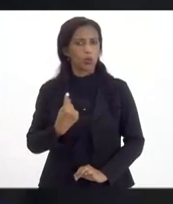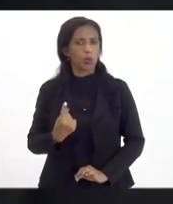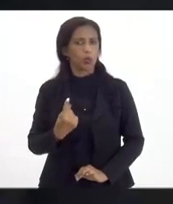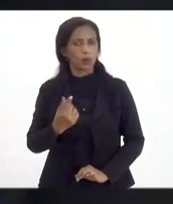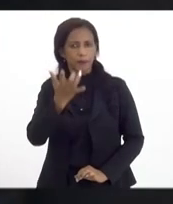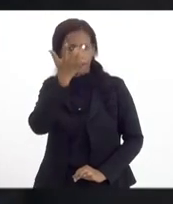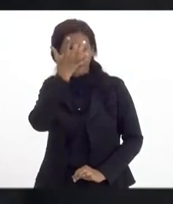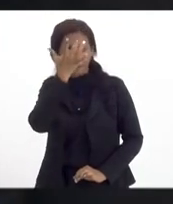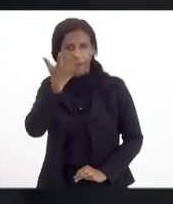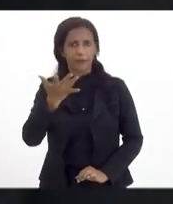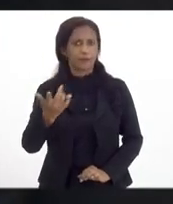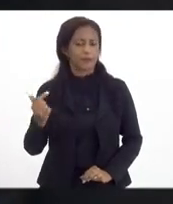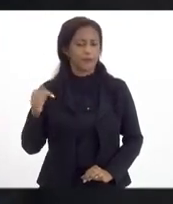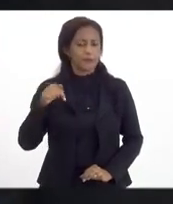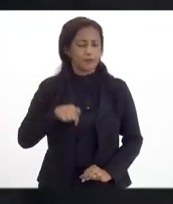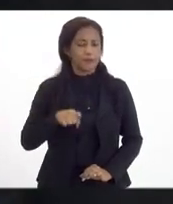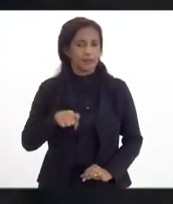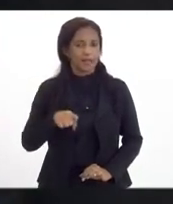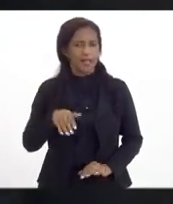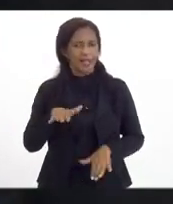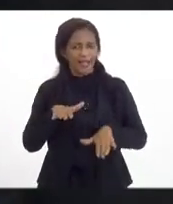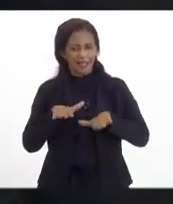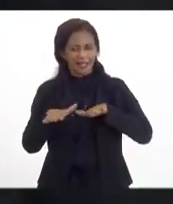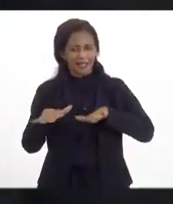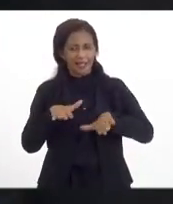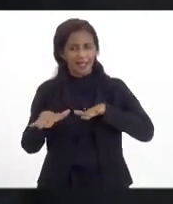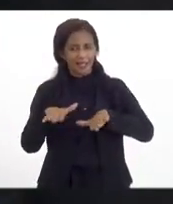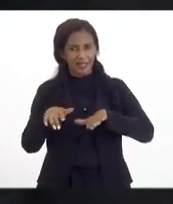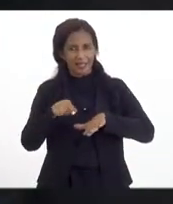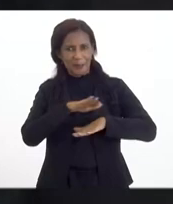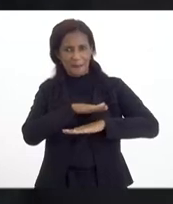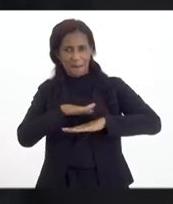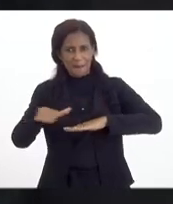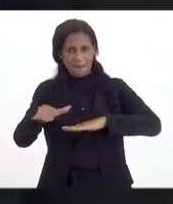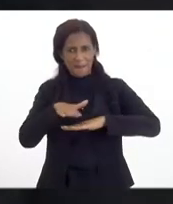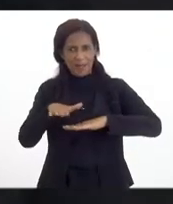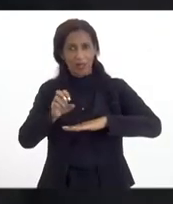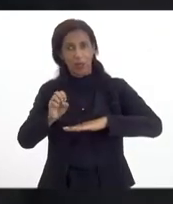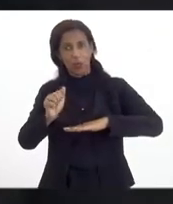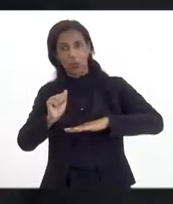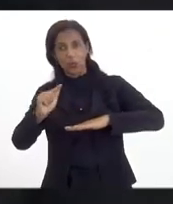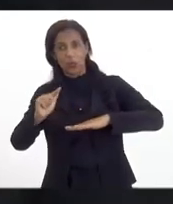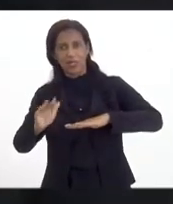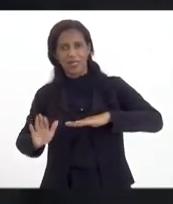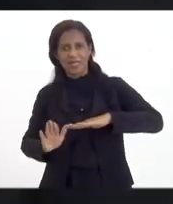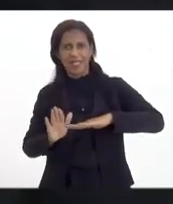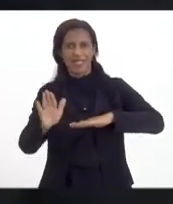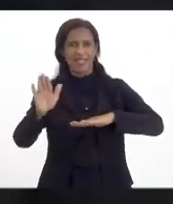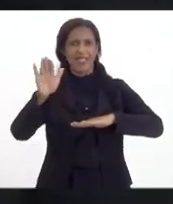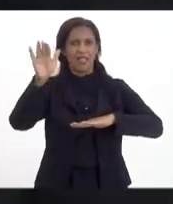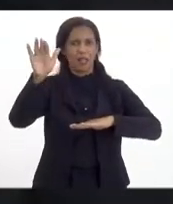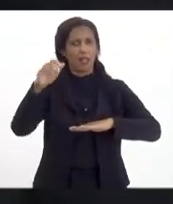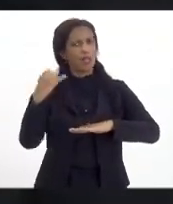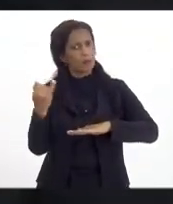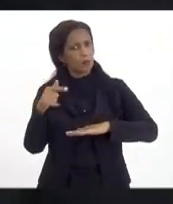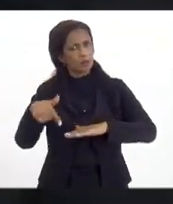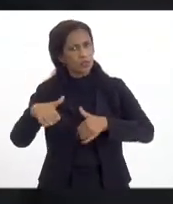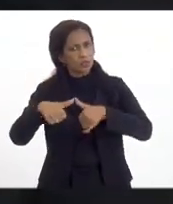é mais fácil isso vir aqui na planície do que subir a serra. Então, muito importante se ficar por aqui.